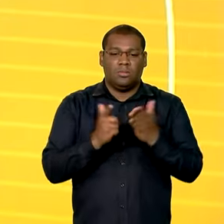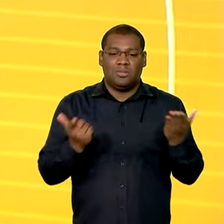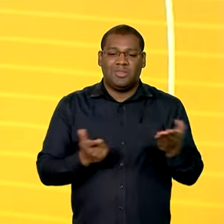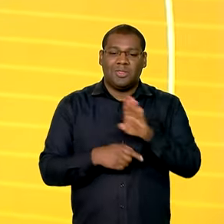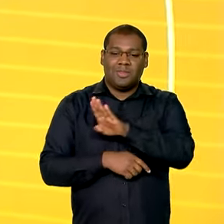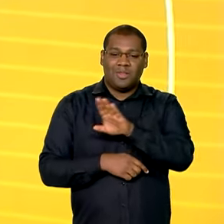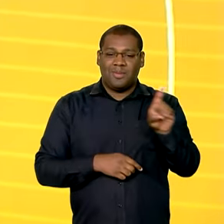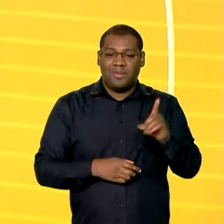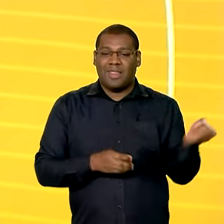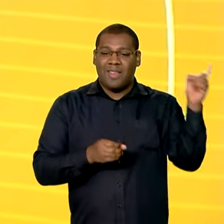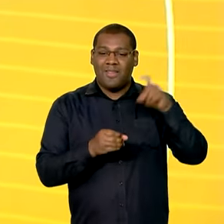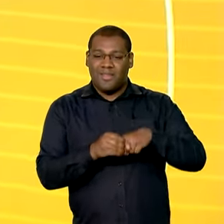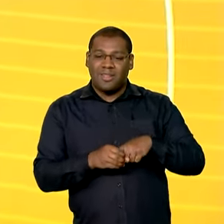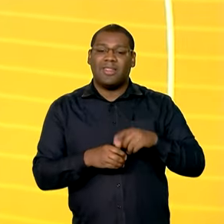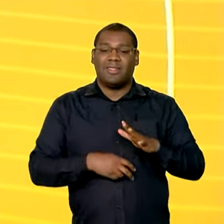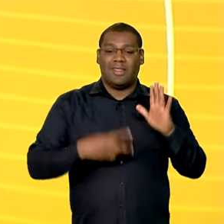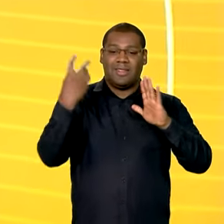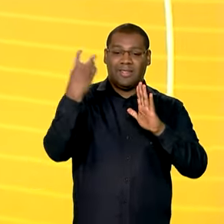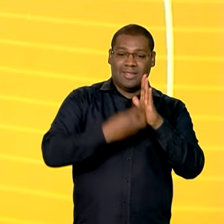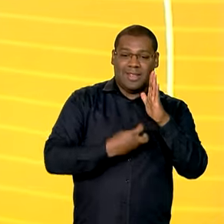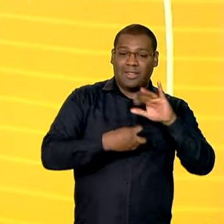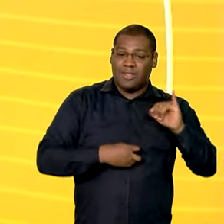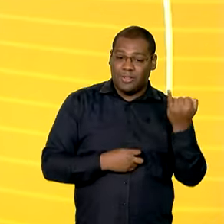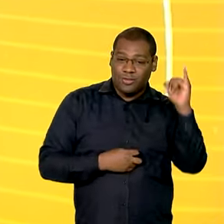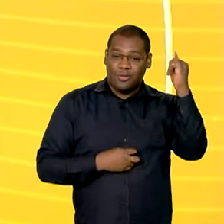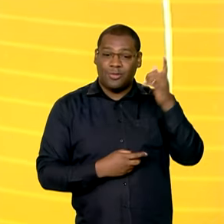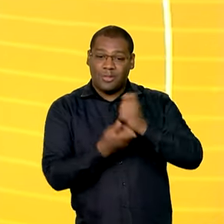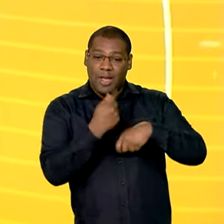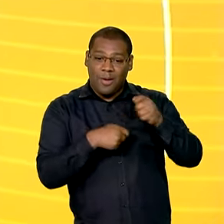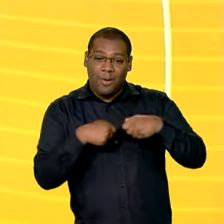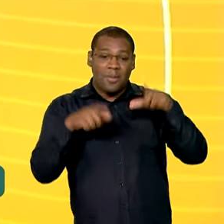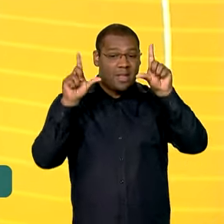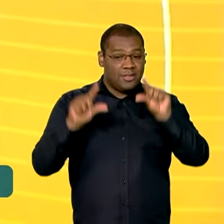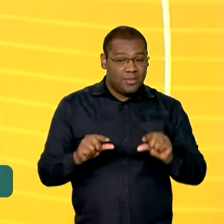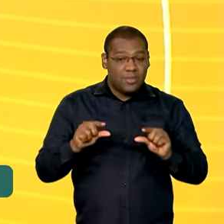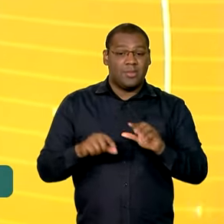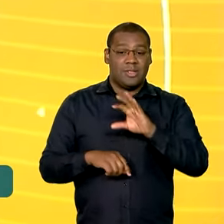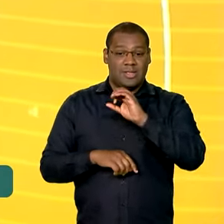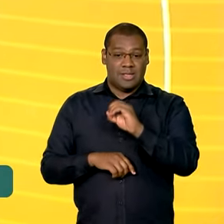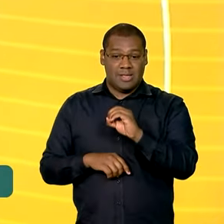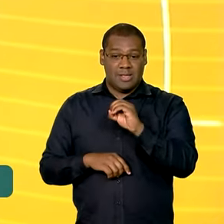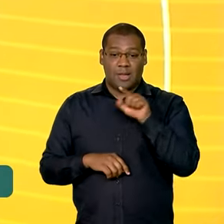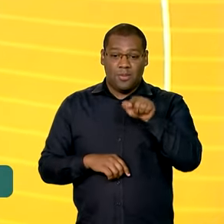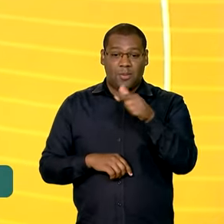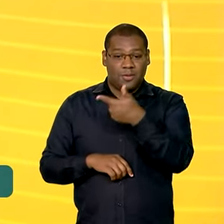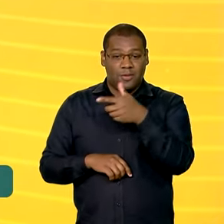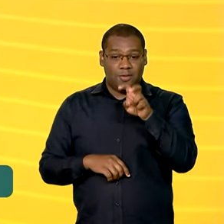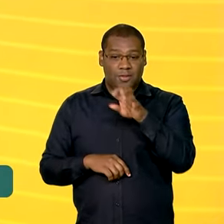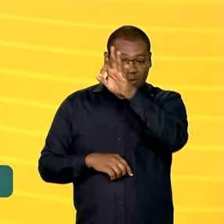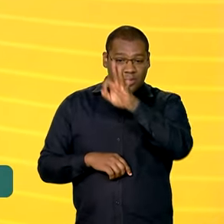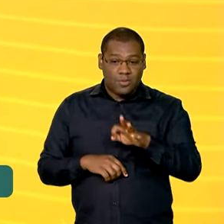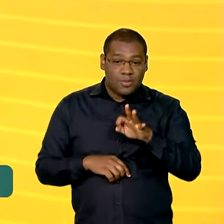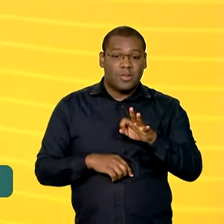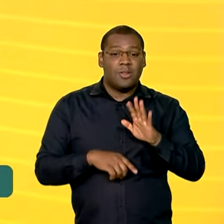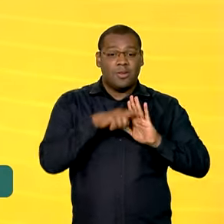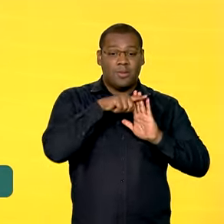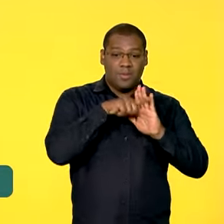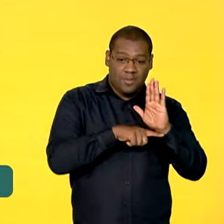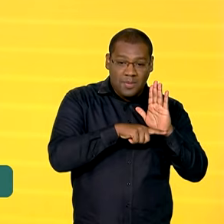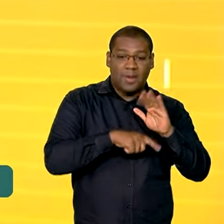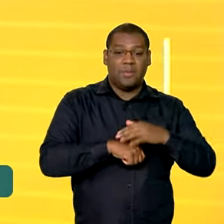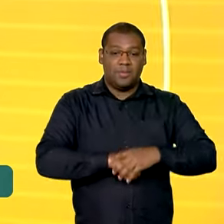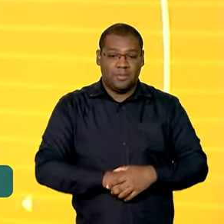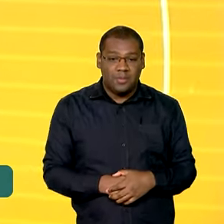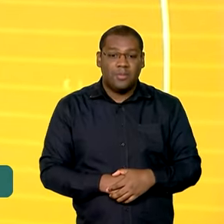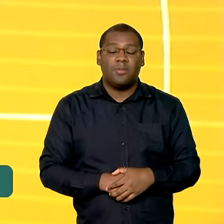Estamos de volta e a taxa básica de juros da economia teve queda de 0,25% ponto percentual.